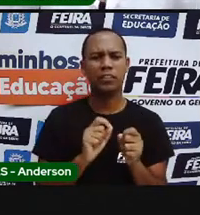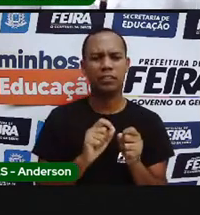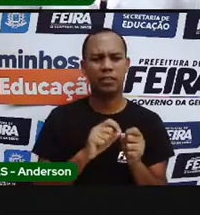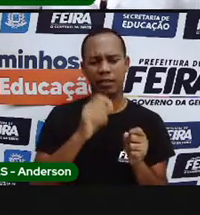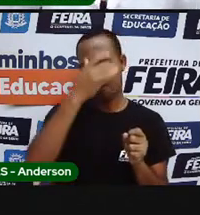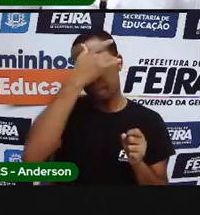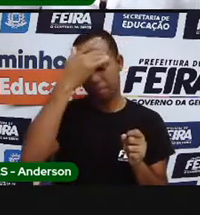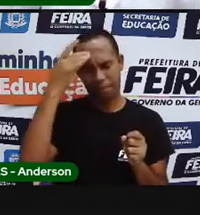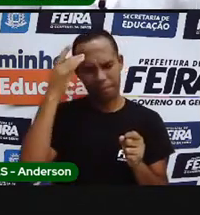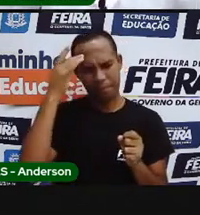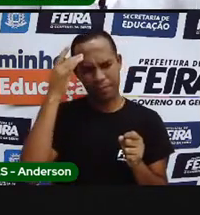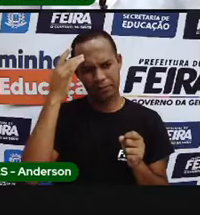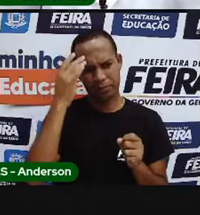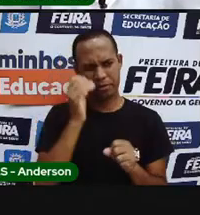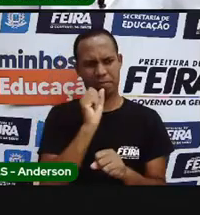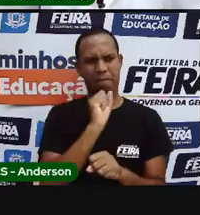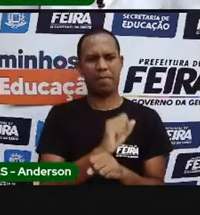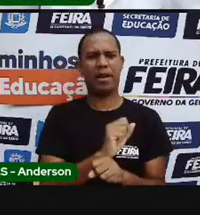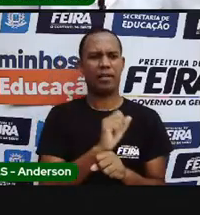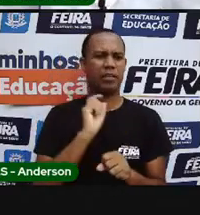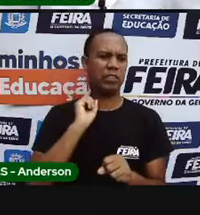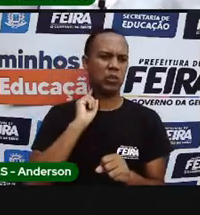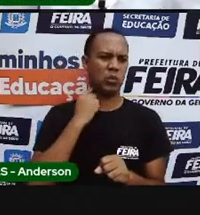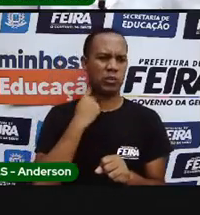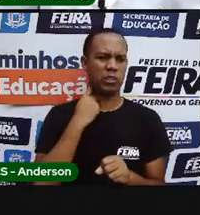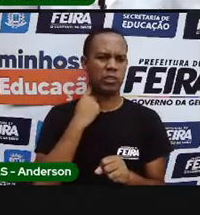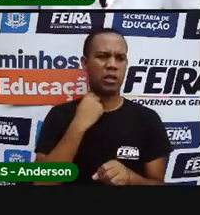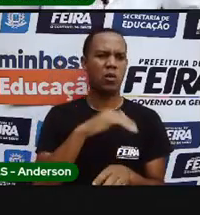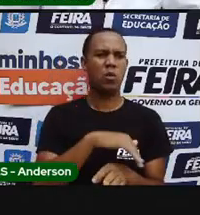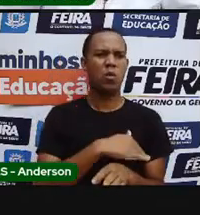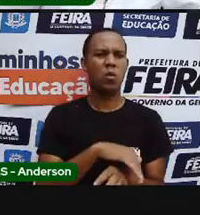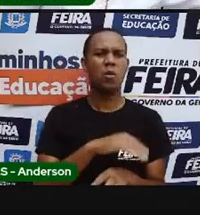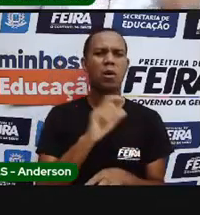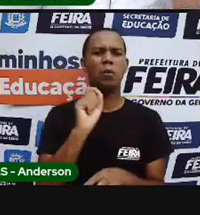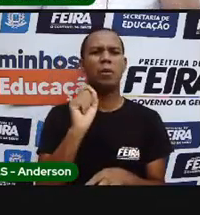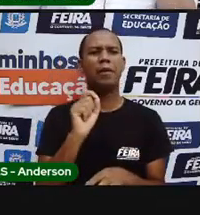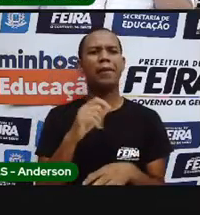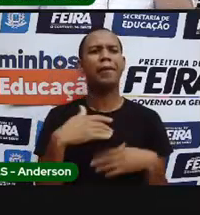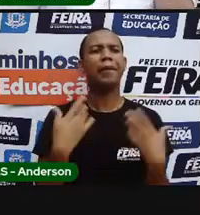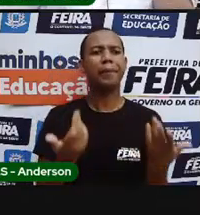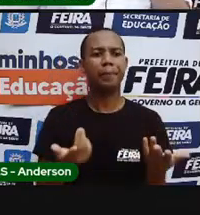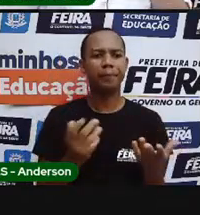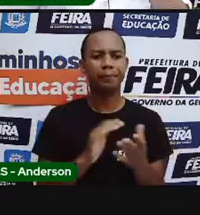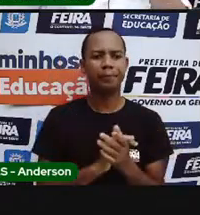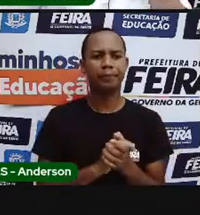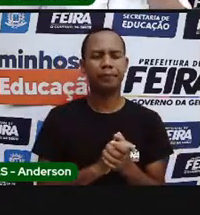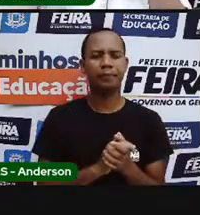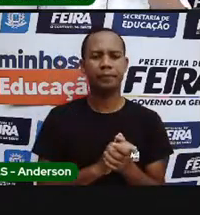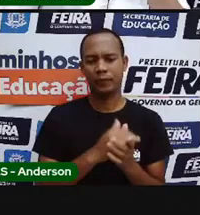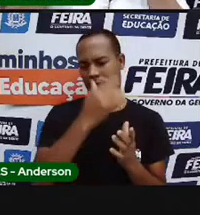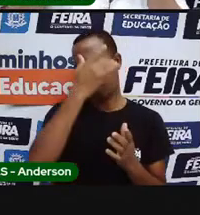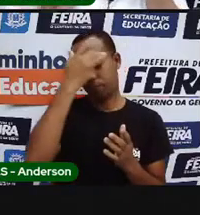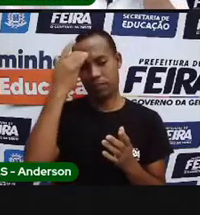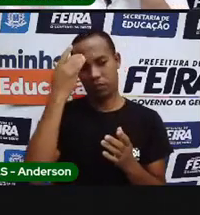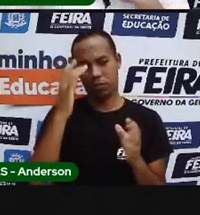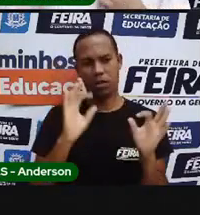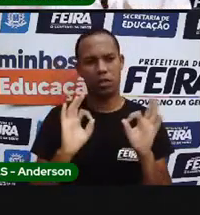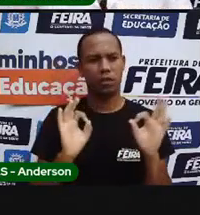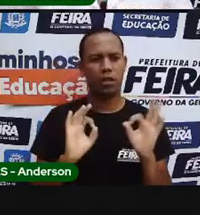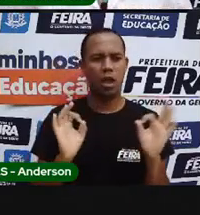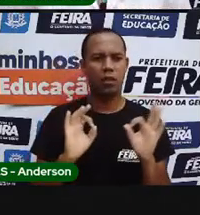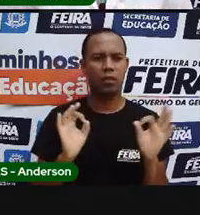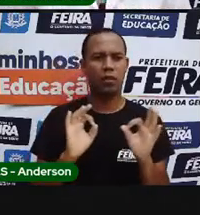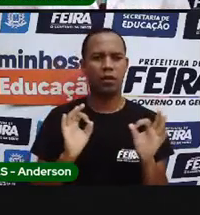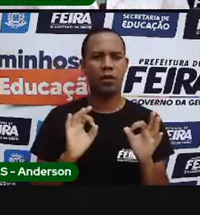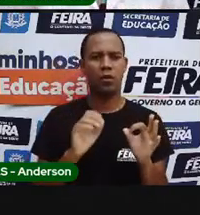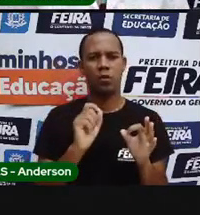parem de jogar lixo na rua? O que pode ser feito? Para que a pessoa não faça como um rapaz